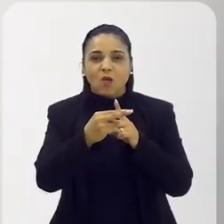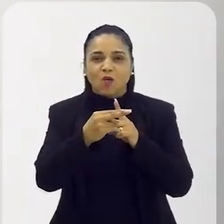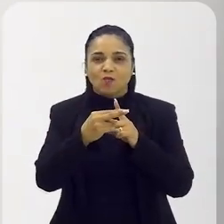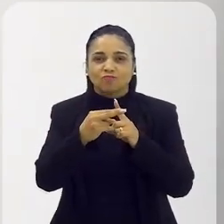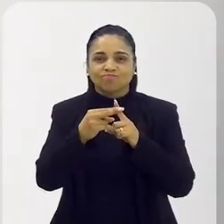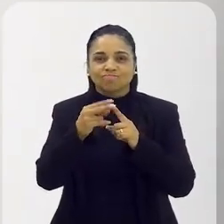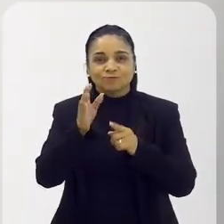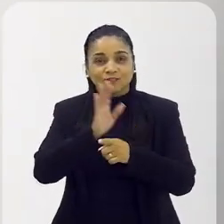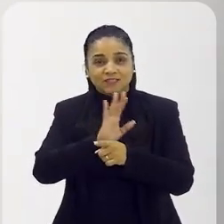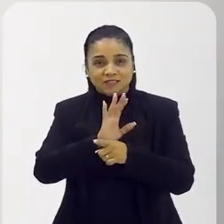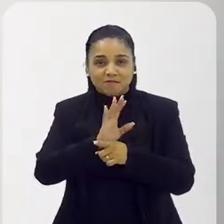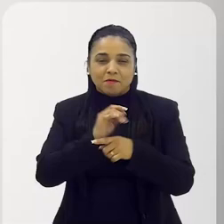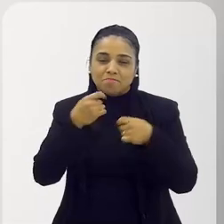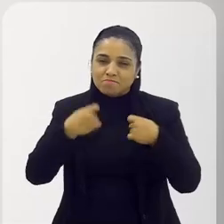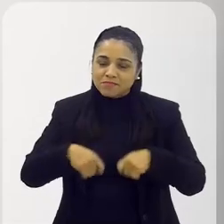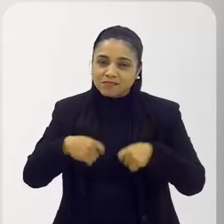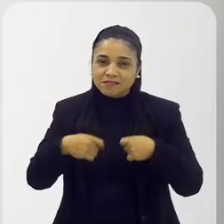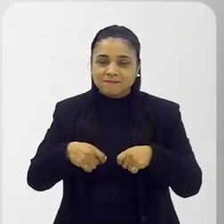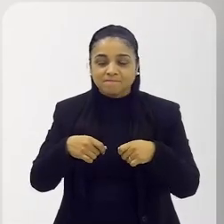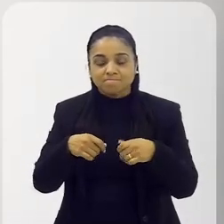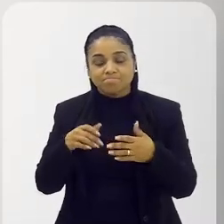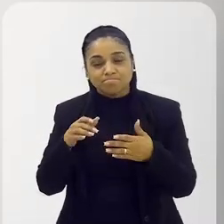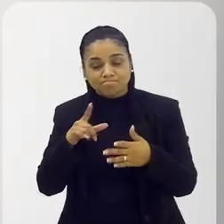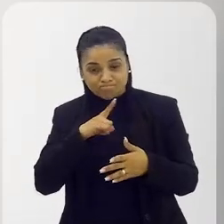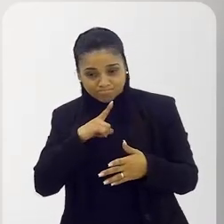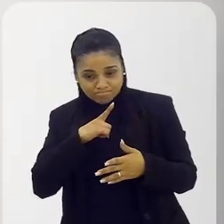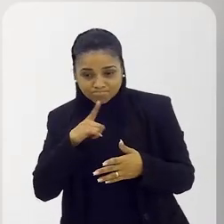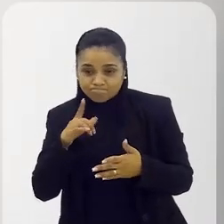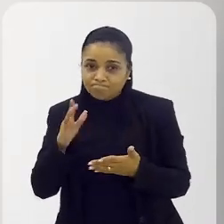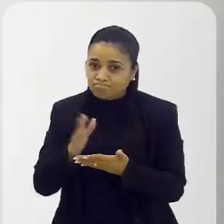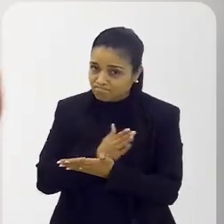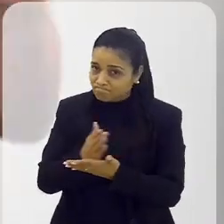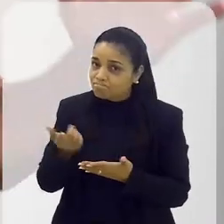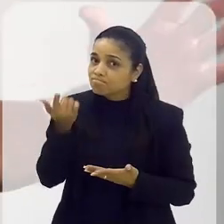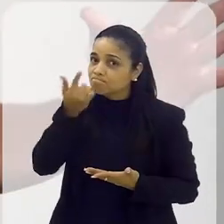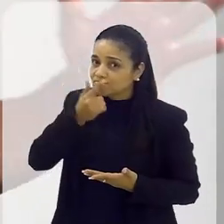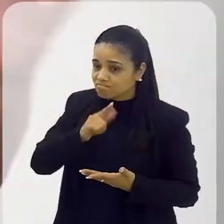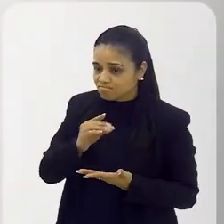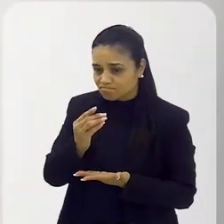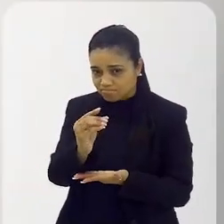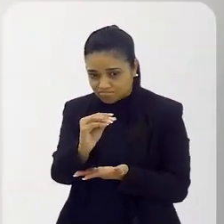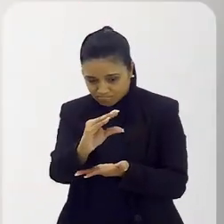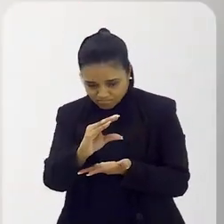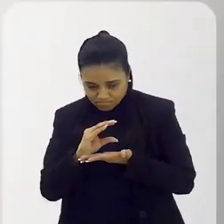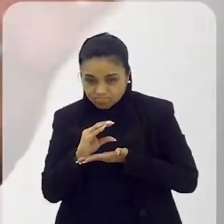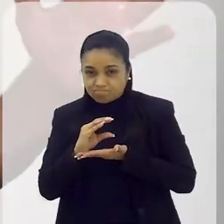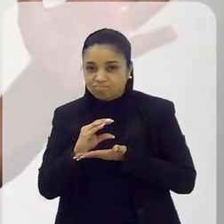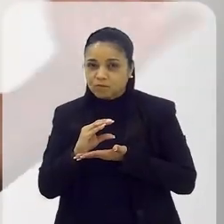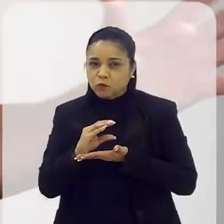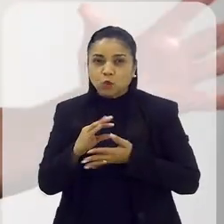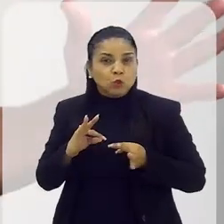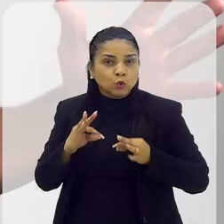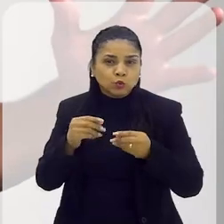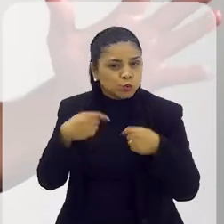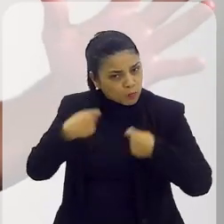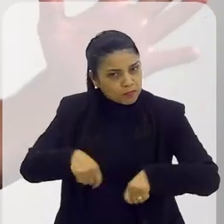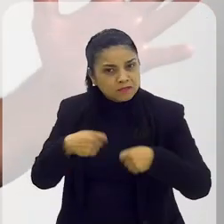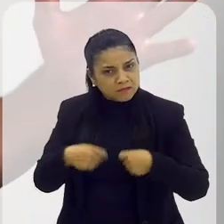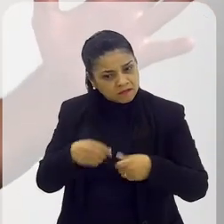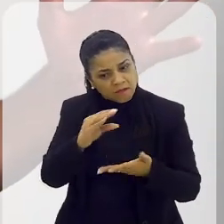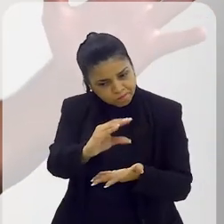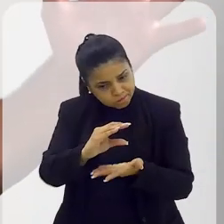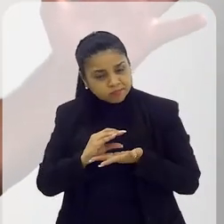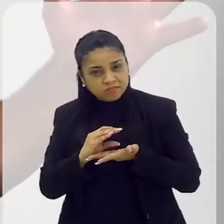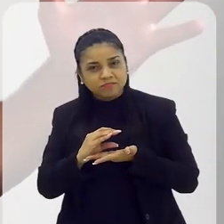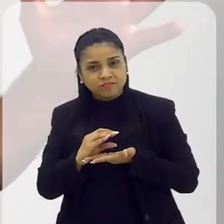cineasta, do pessoal do cinema. Dizendo, olha, tem umas coisas que conseguem ganhar muito, trabalhar com muito dinheiro. Tudo precisa de dinheiro para